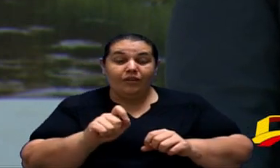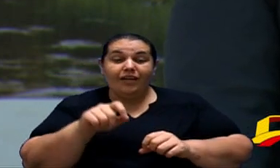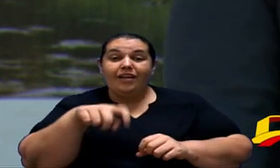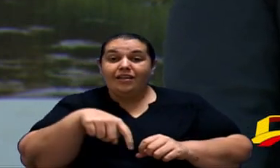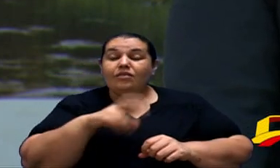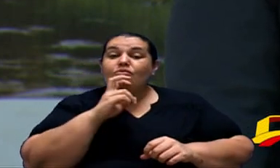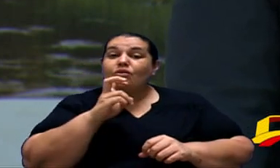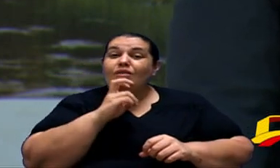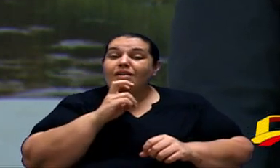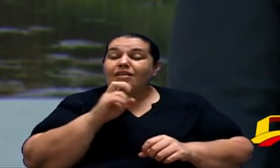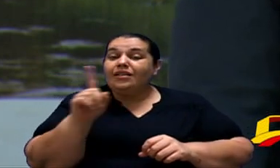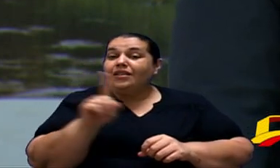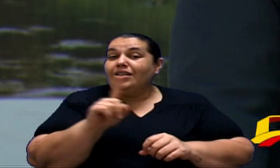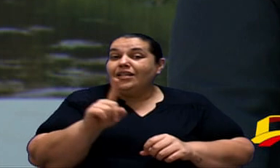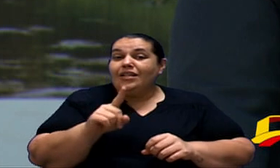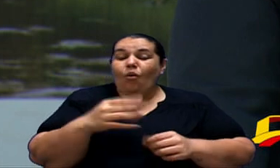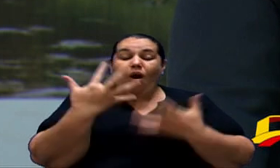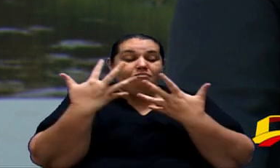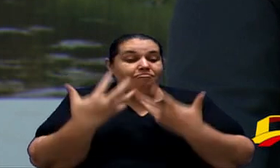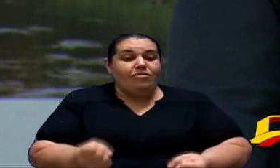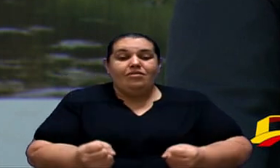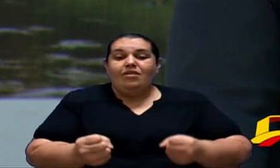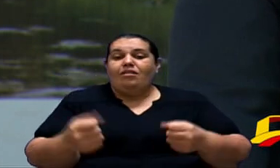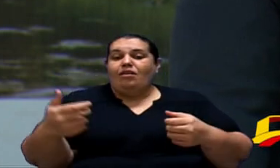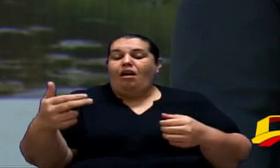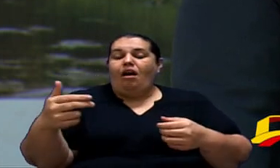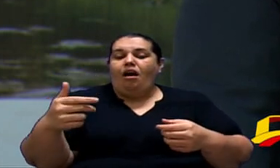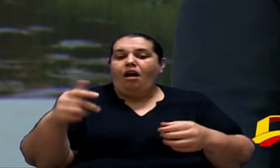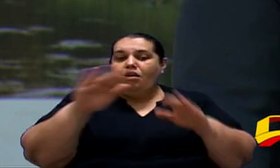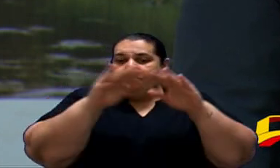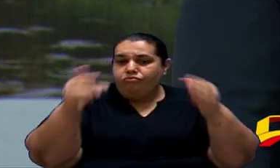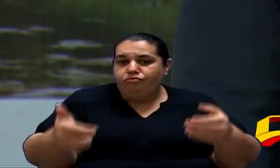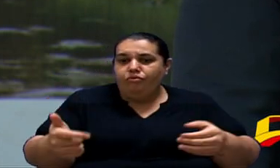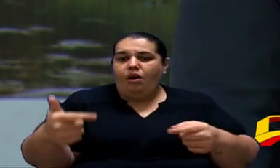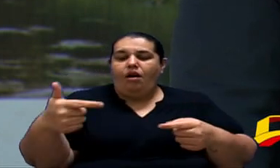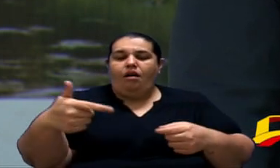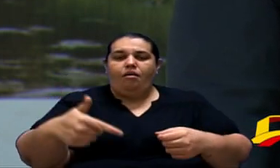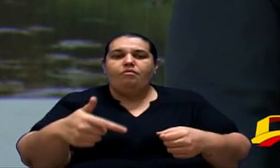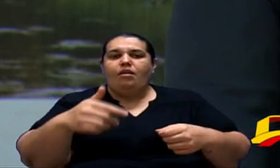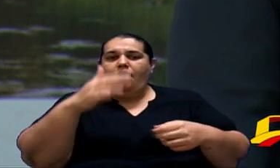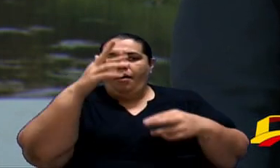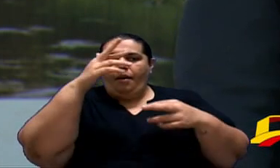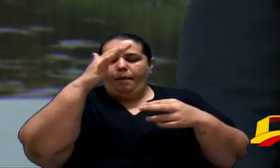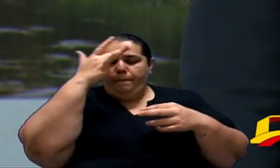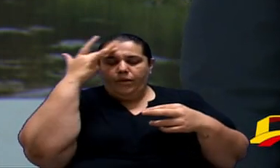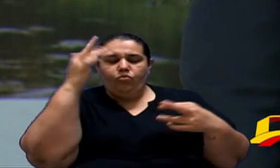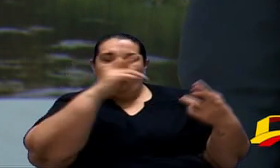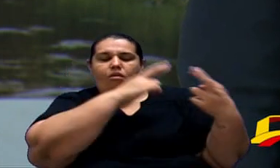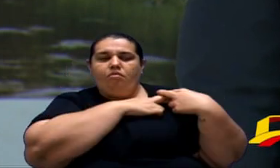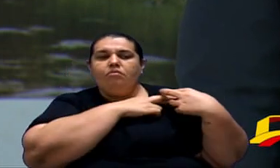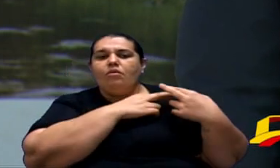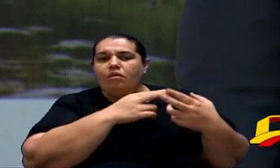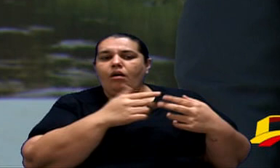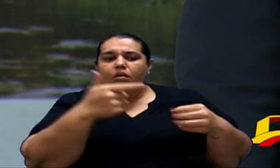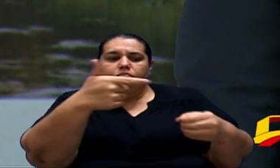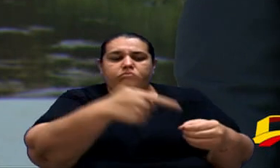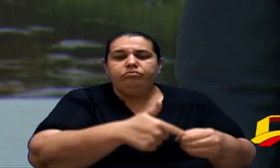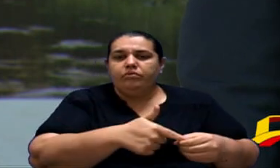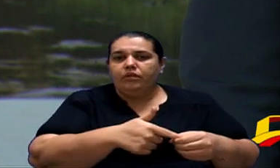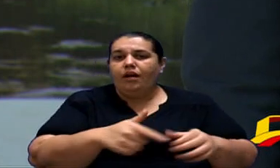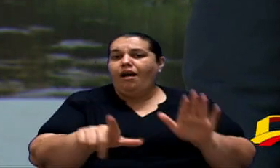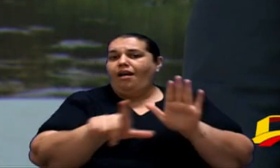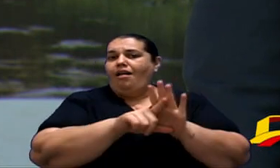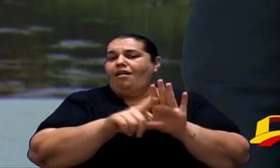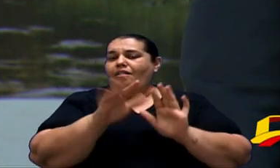o município de Sorocaba não seja permitido a implantação de bombas de autoatendimento mesmo que seja revogada a lei federal que